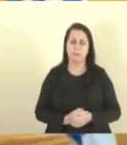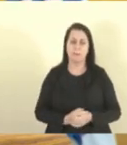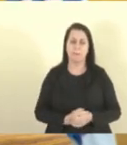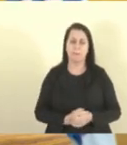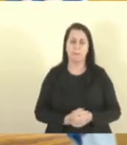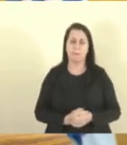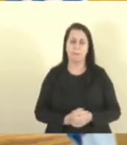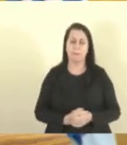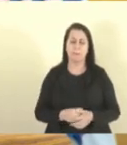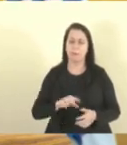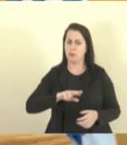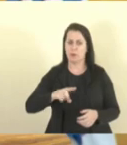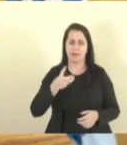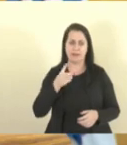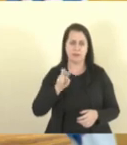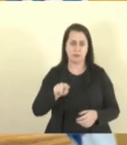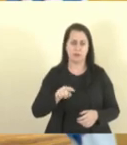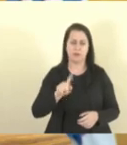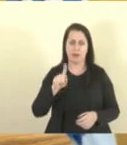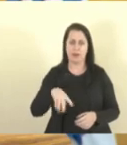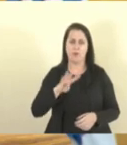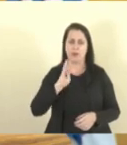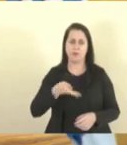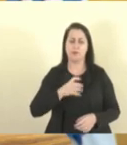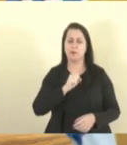não é 35 mil não, é 4,800,